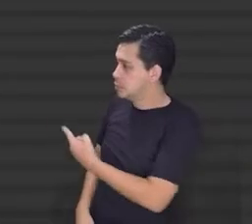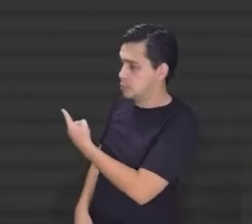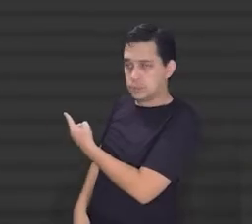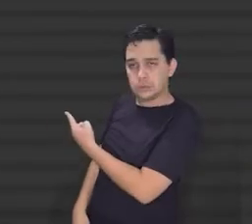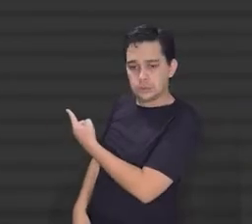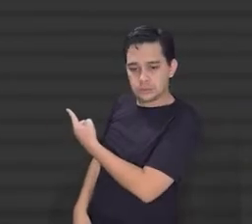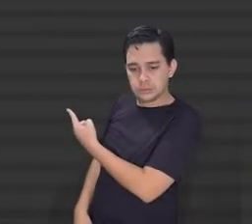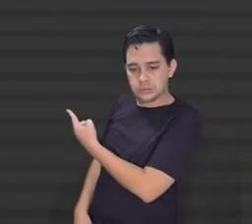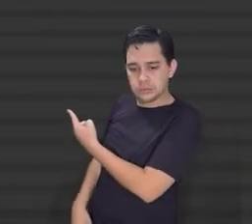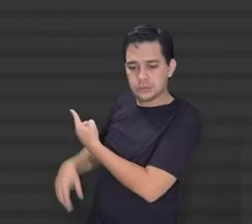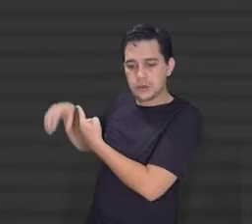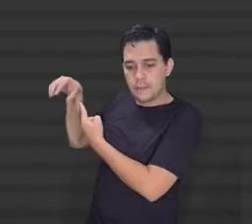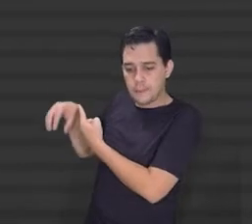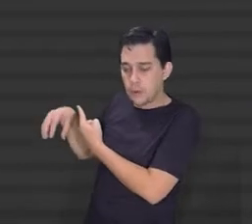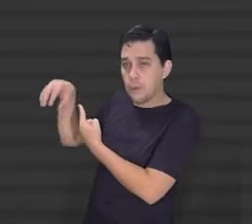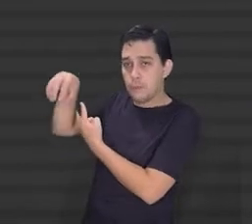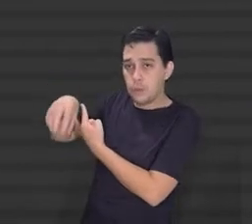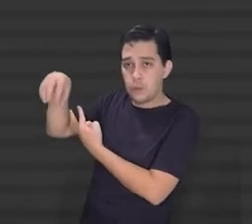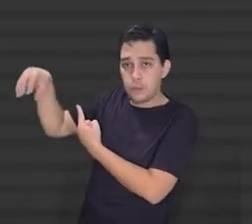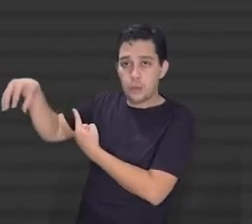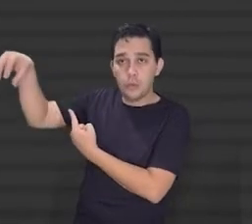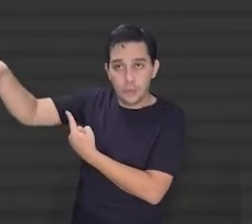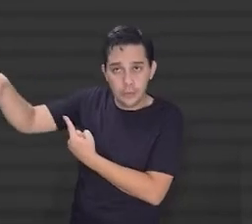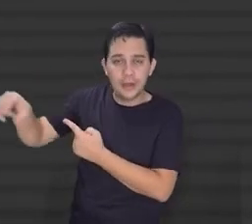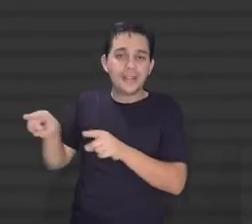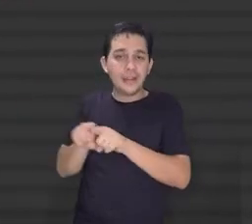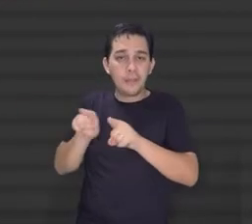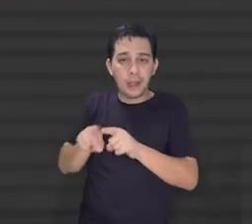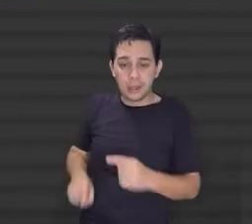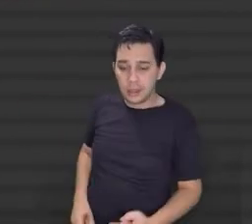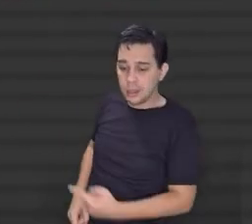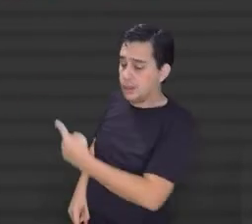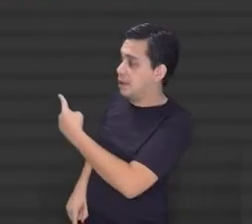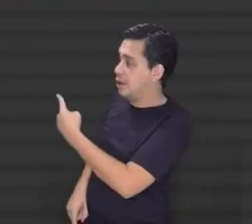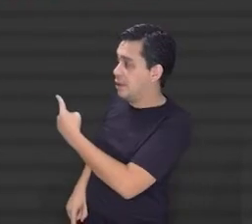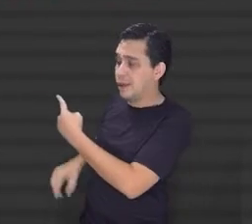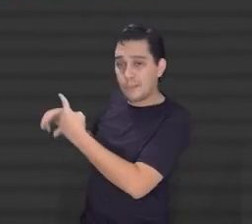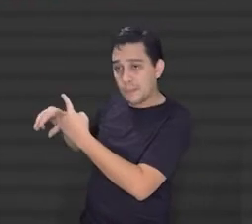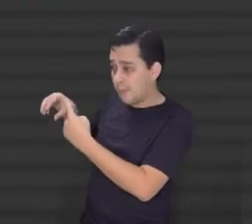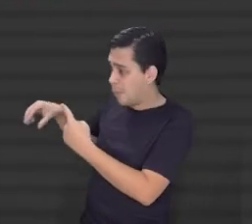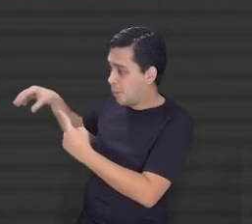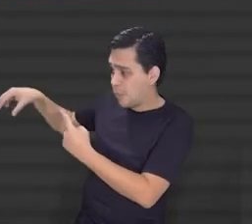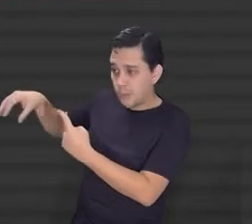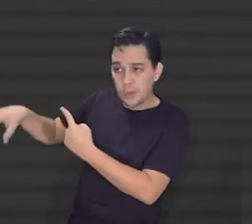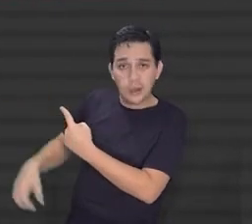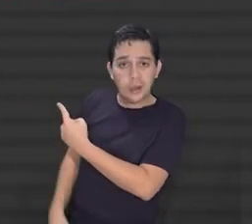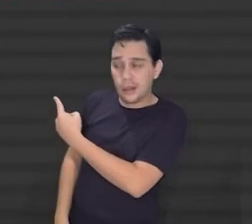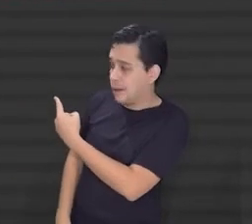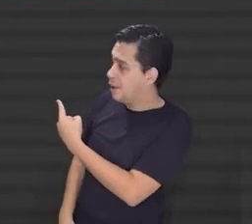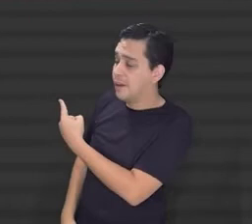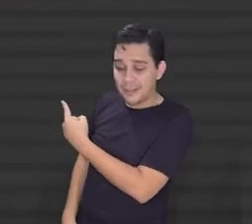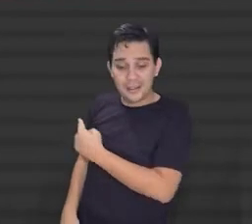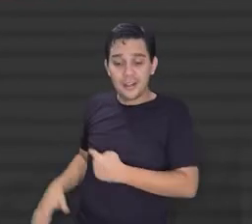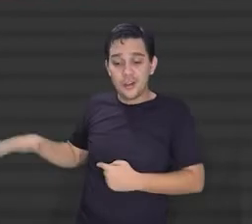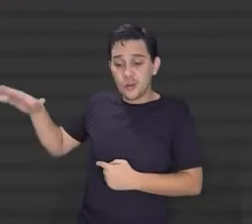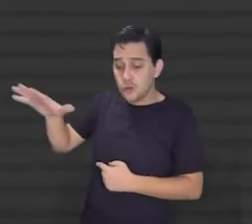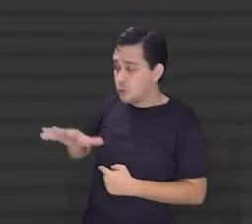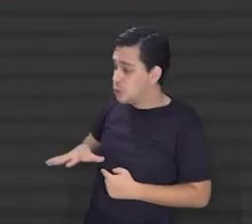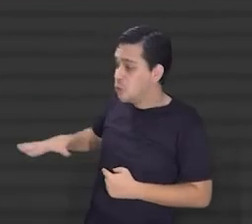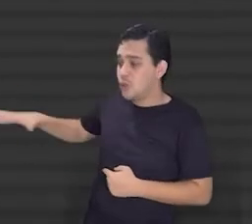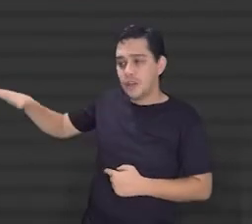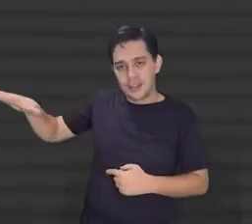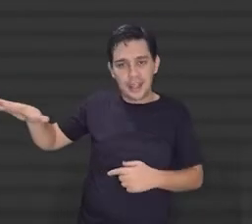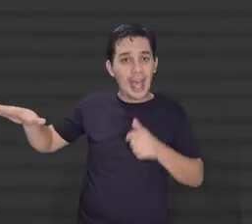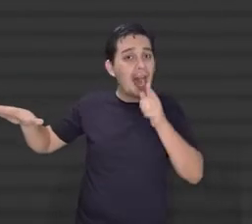Águas de Jutunaíba e Iguaba Grande, São Pedro da Aldeia, Cabo Frio, Búzios e Arraial do Cabo, operados pela